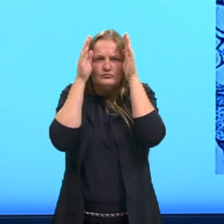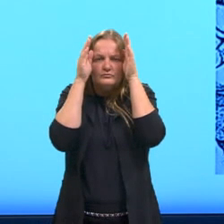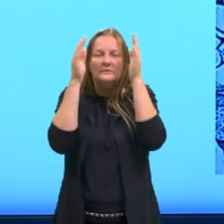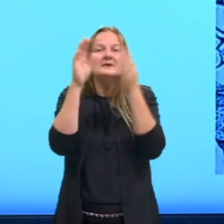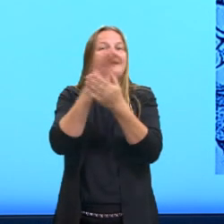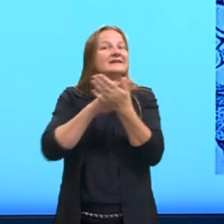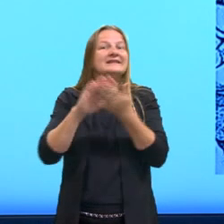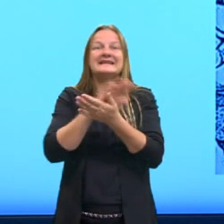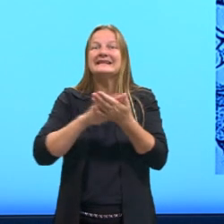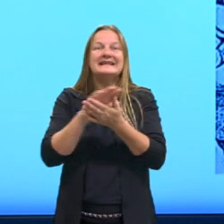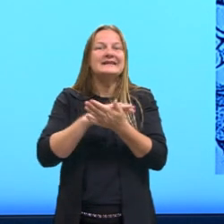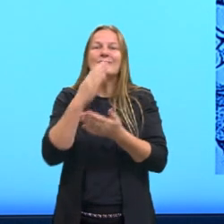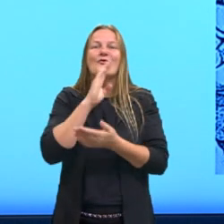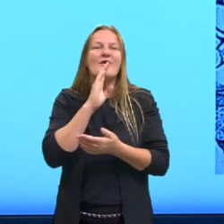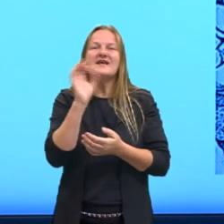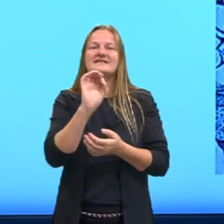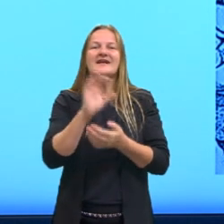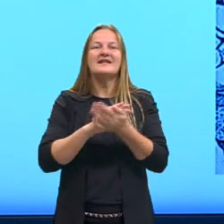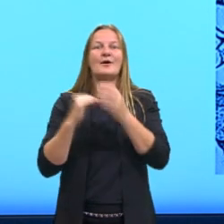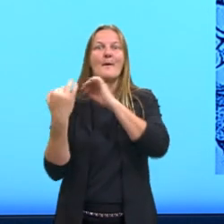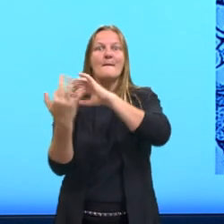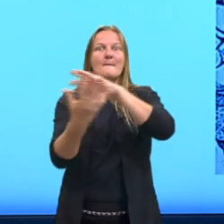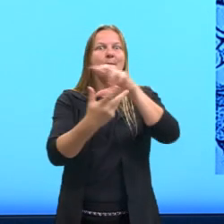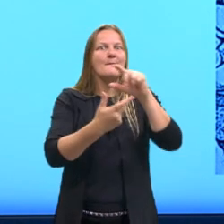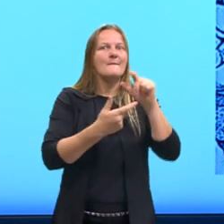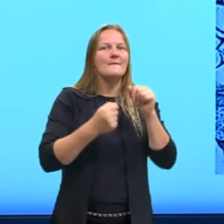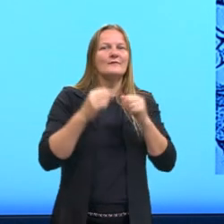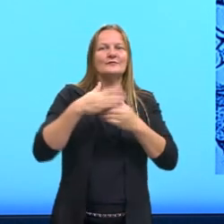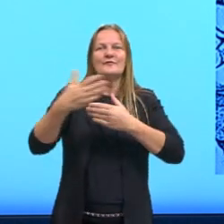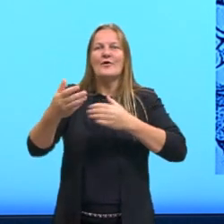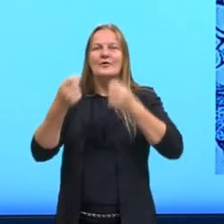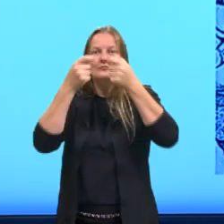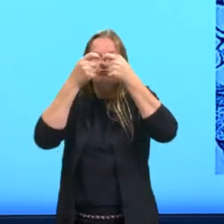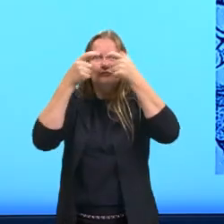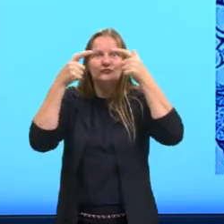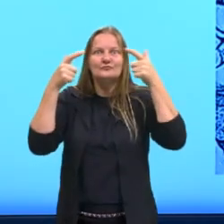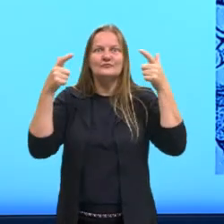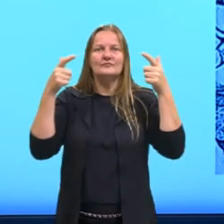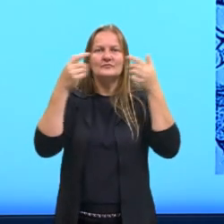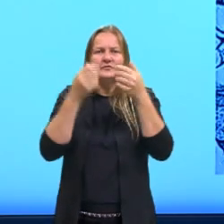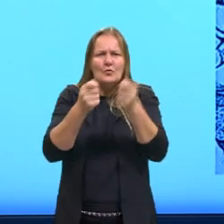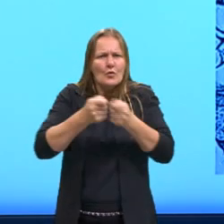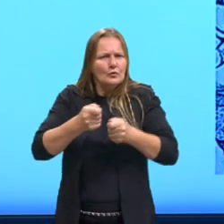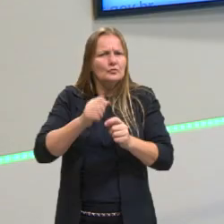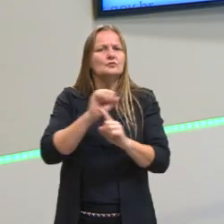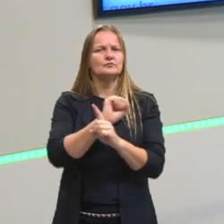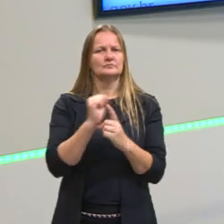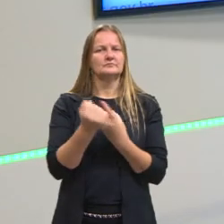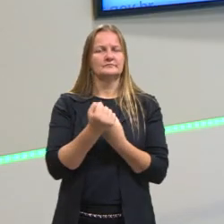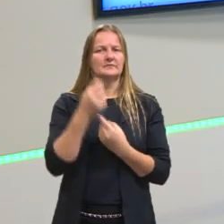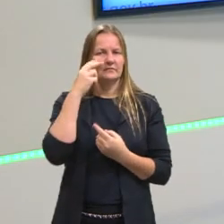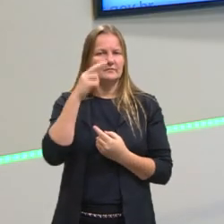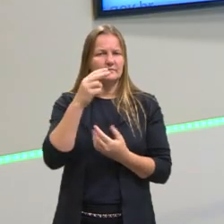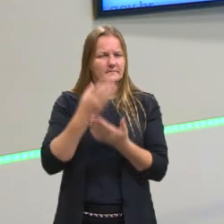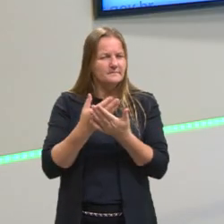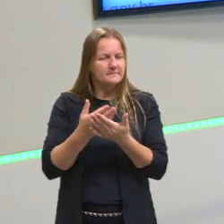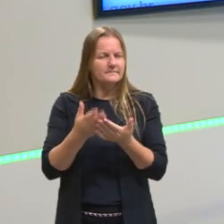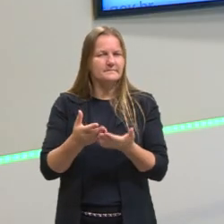outros mundos que poderá despertar, poderá... É uma forma de controle social que nós vamos ver a seguir.